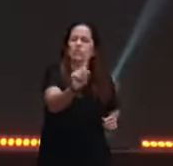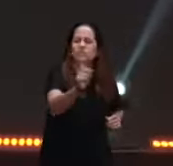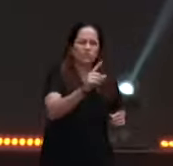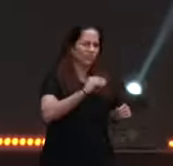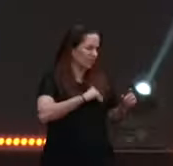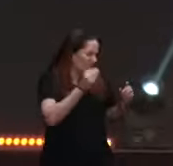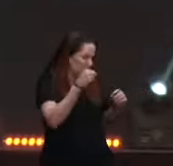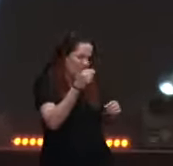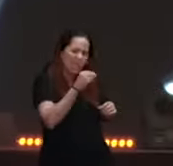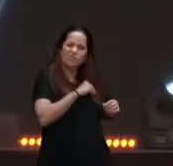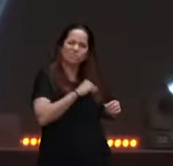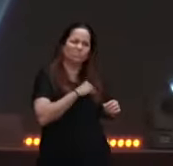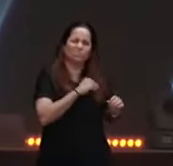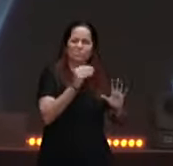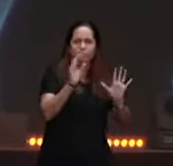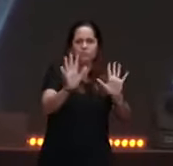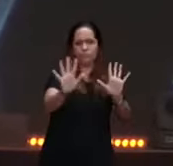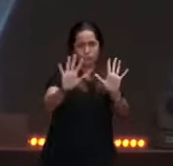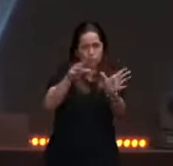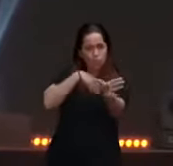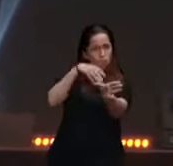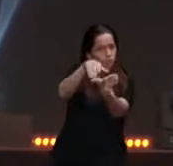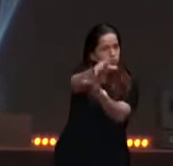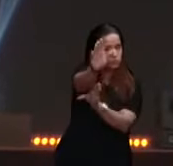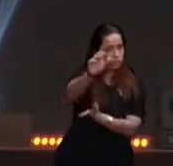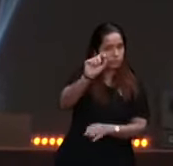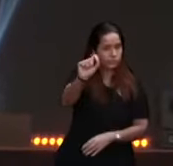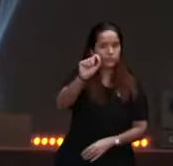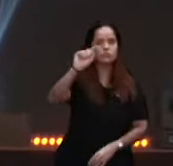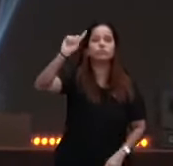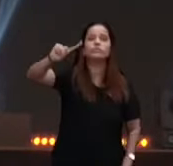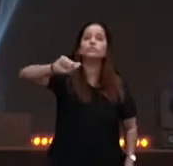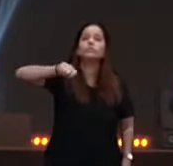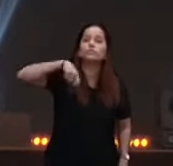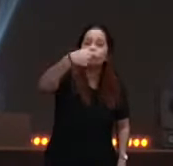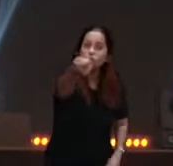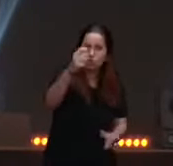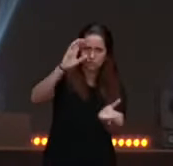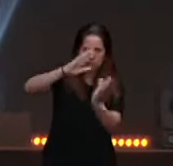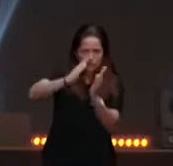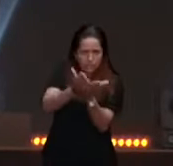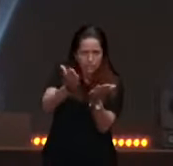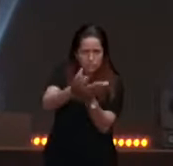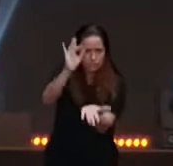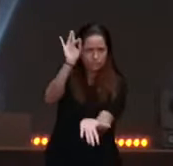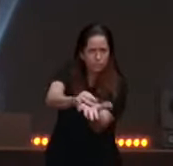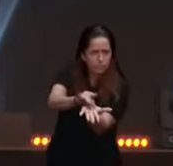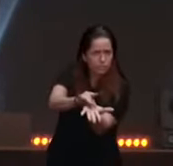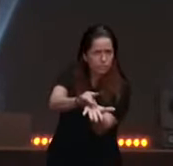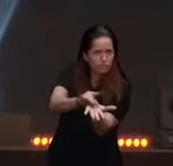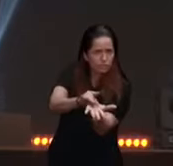deixa eu te falar, você é crente mesmo, você é cristão mesmo, você é salvo mesmo, tem certeza?